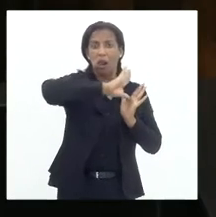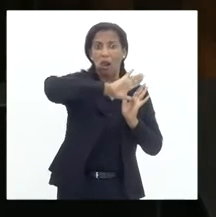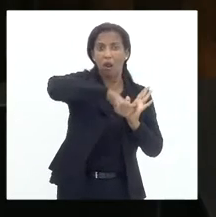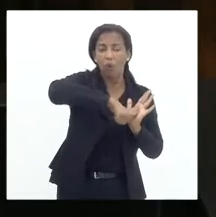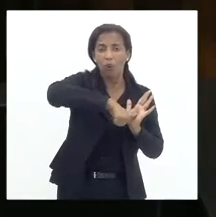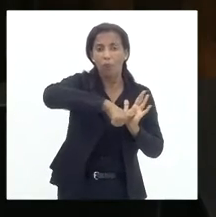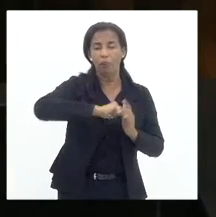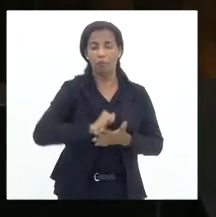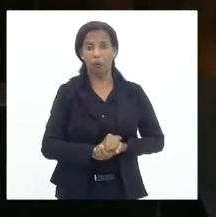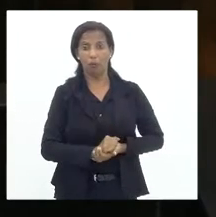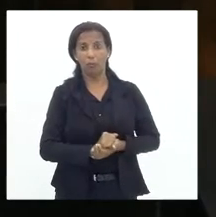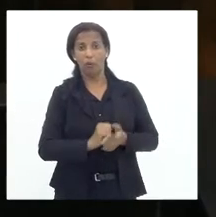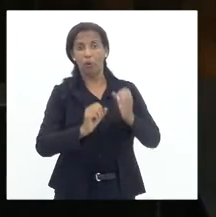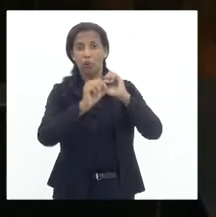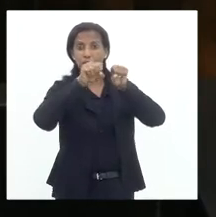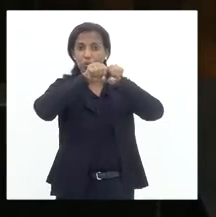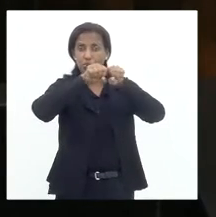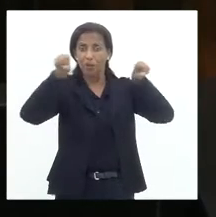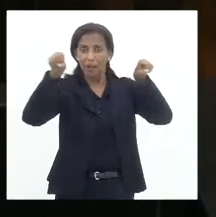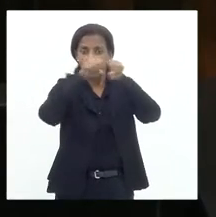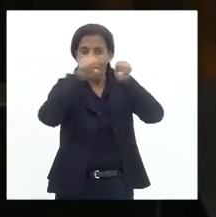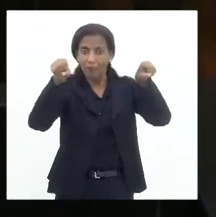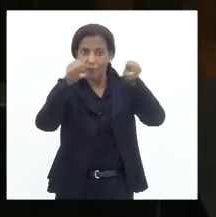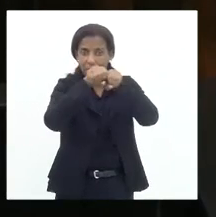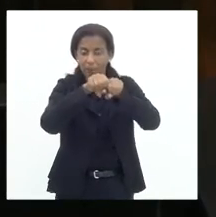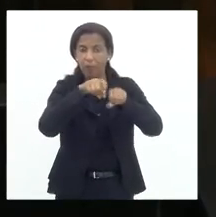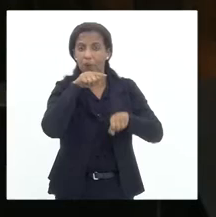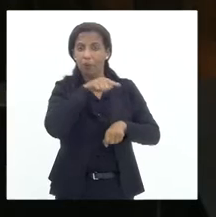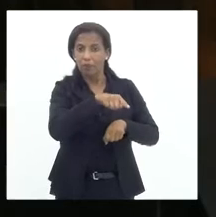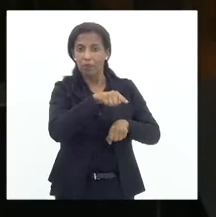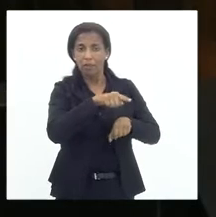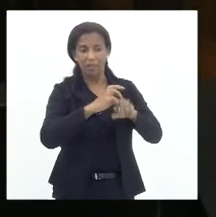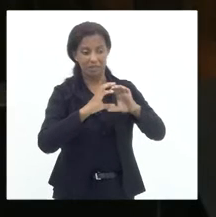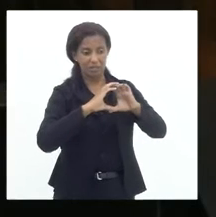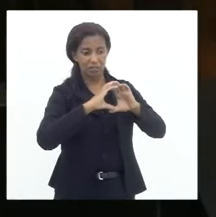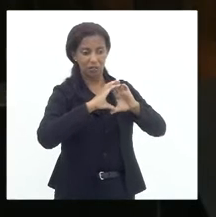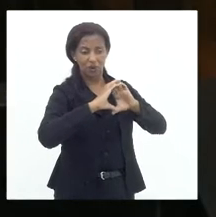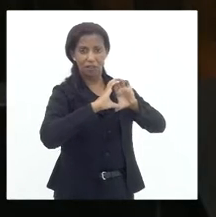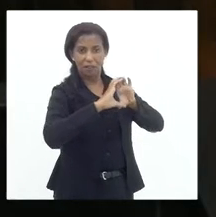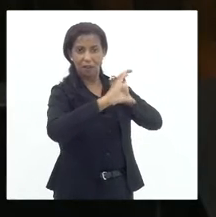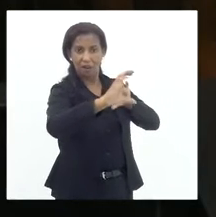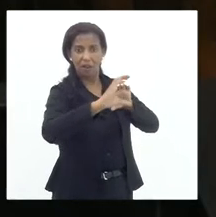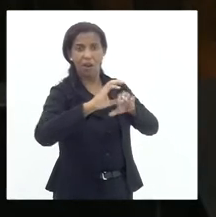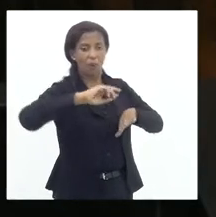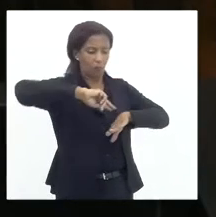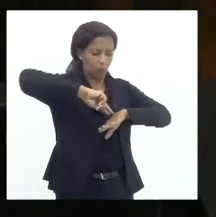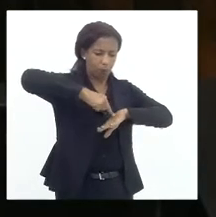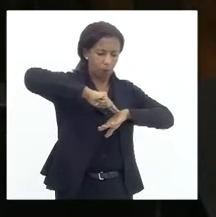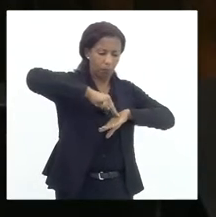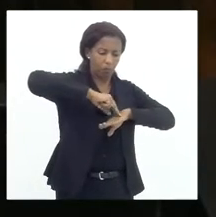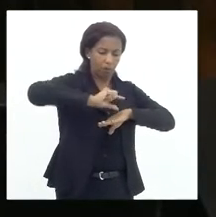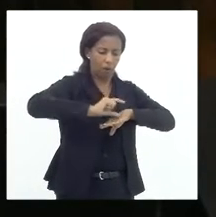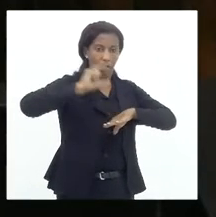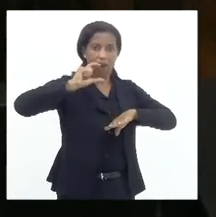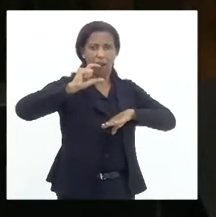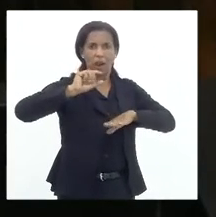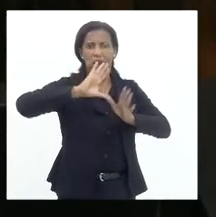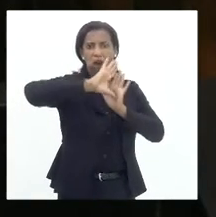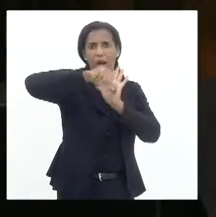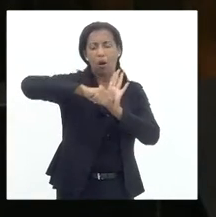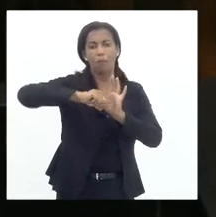cabeamento dessas composições e peças. Aí eles são obrigados,